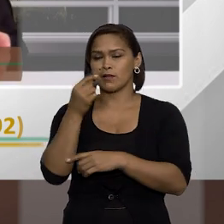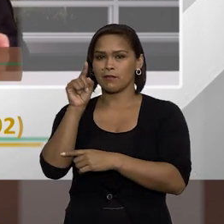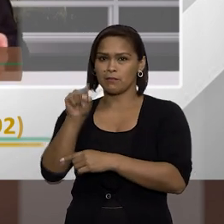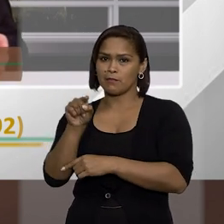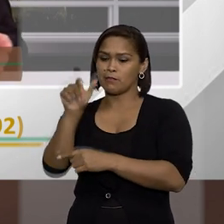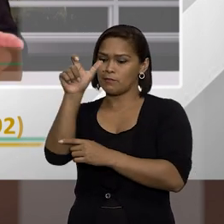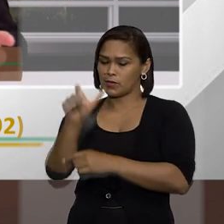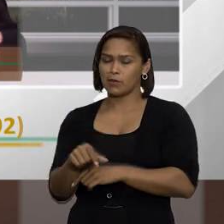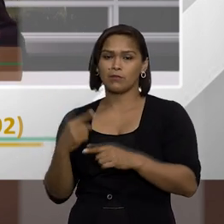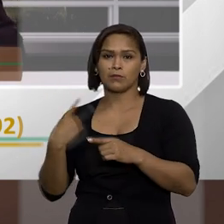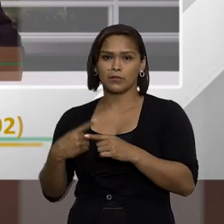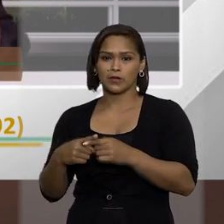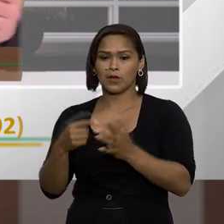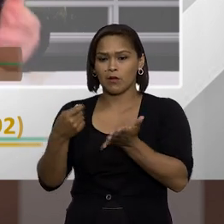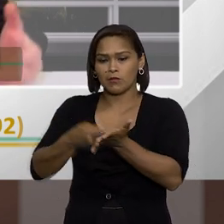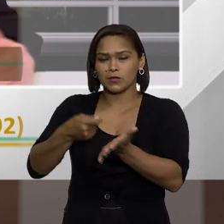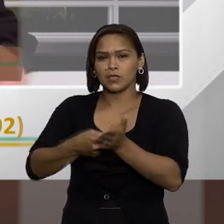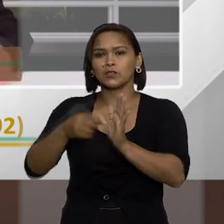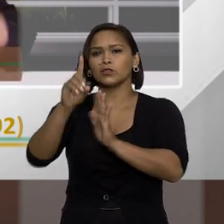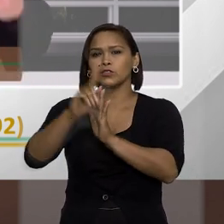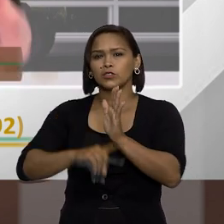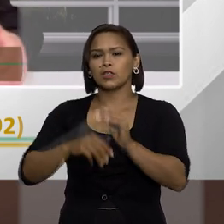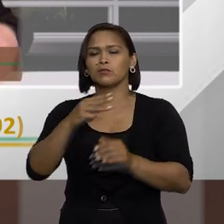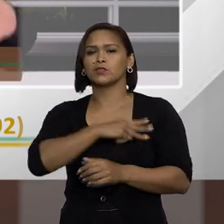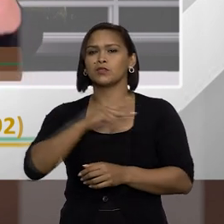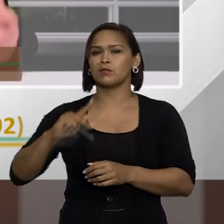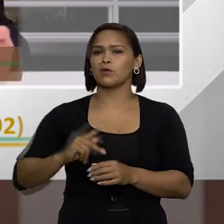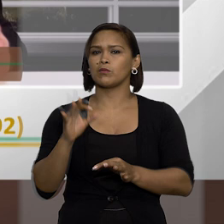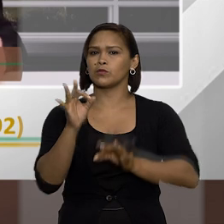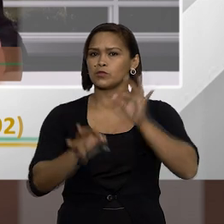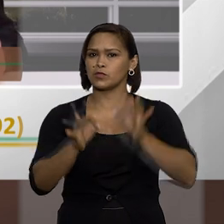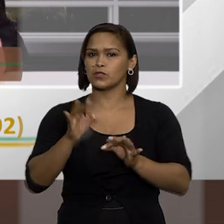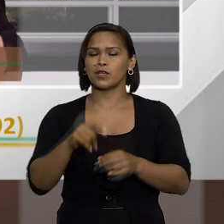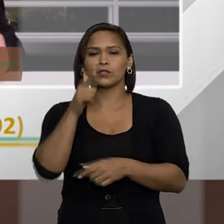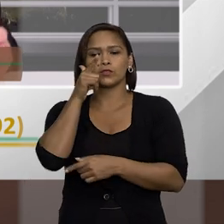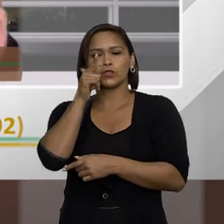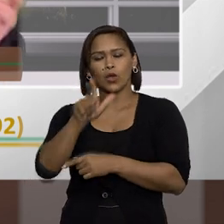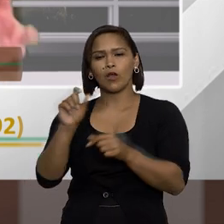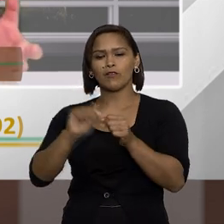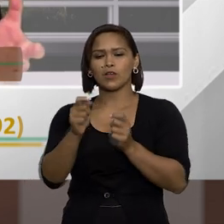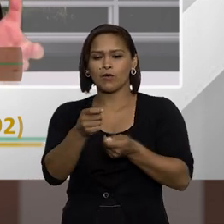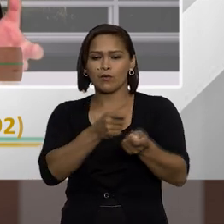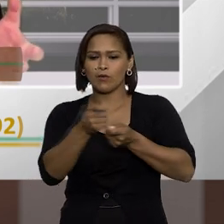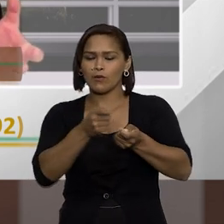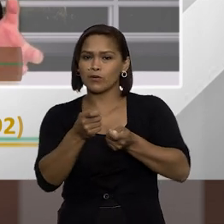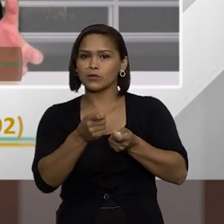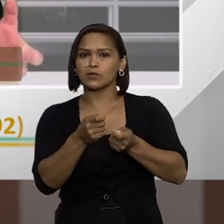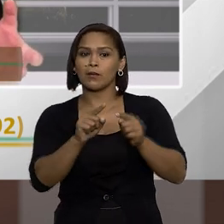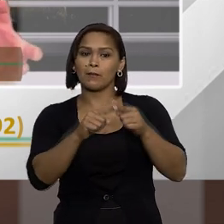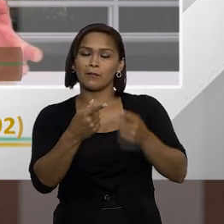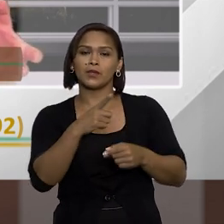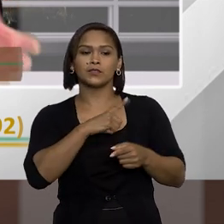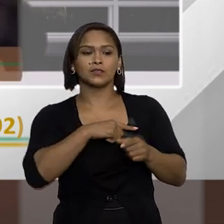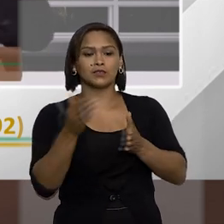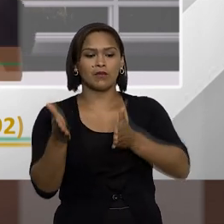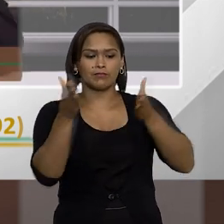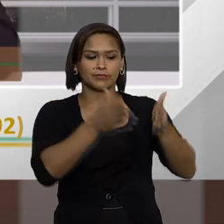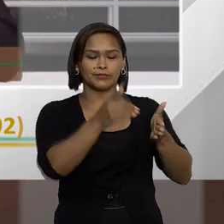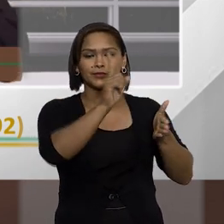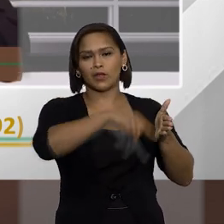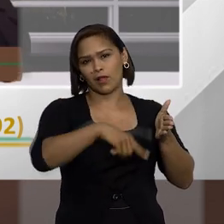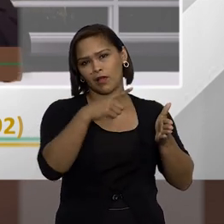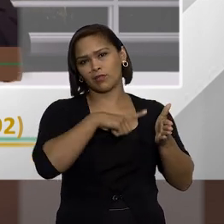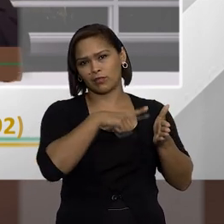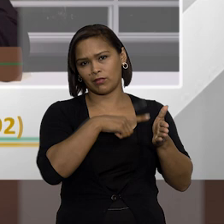bom por um lado, porque realmente o aplicador do direito, o Ministério Público, o Judiciário, eles conseguem fazer um controle maior, mas tem o